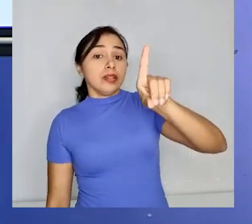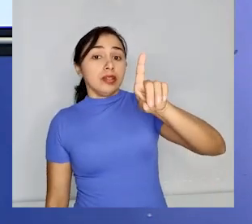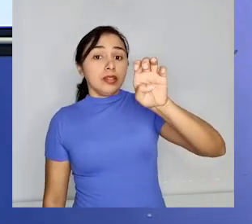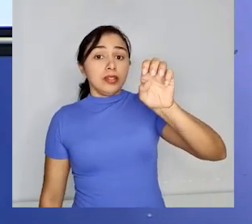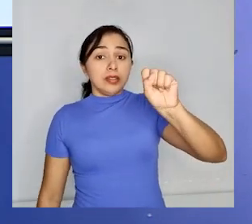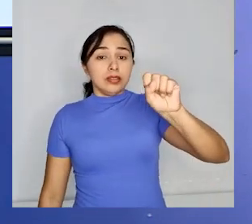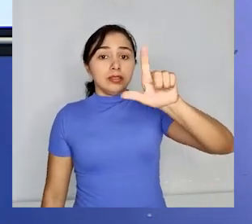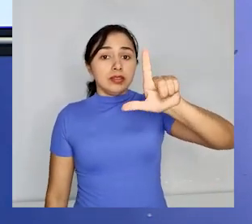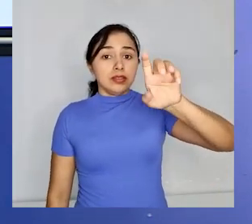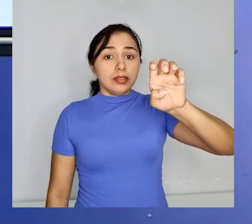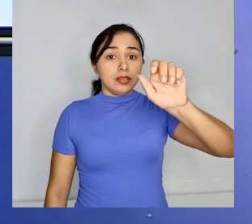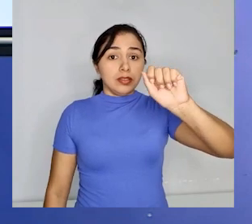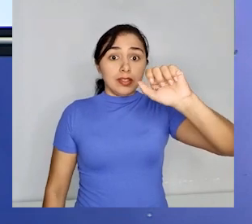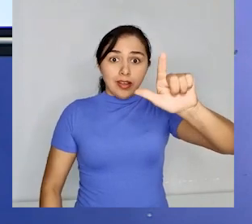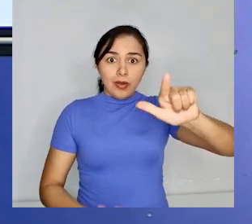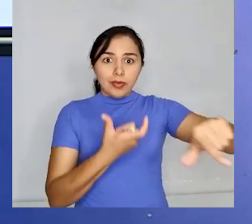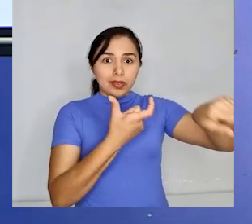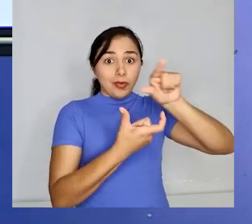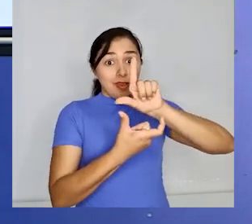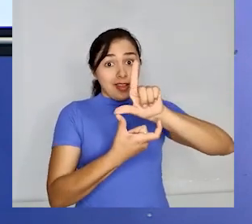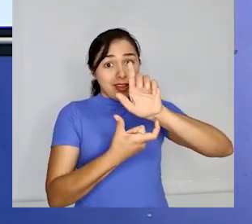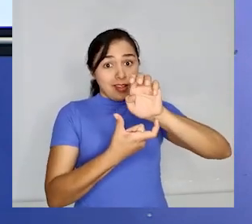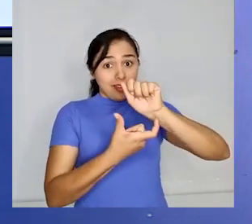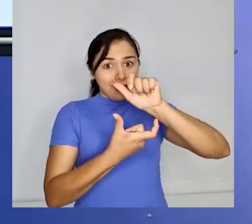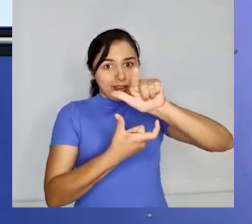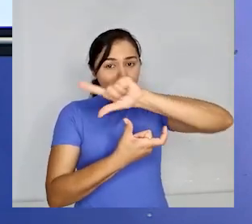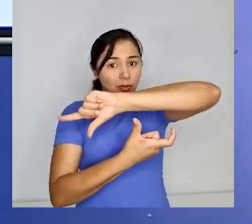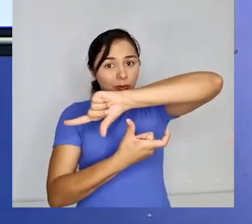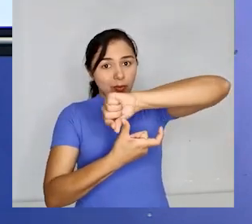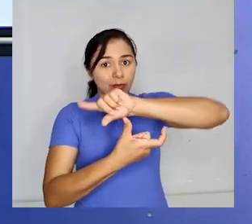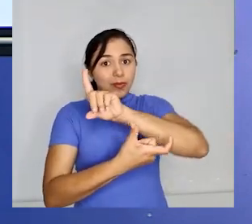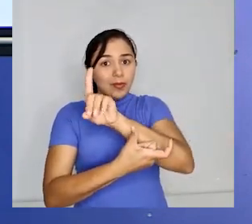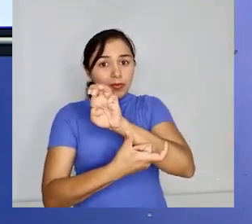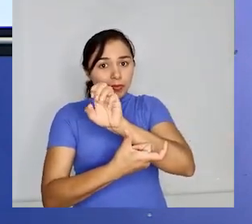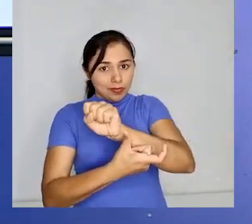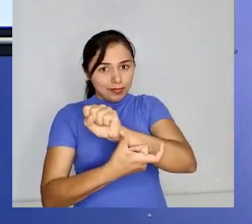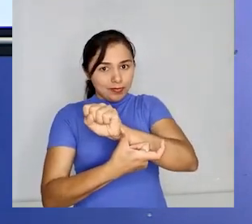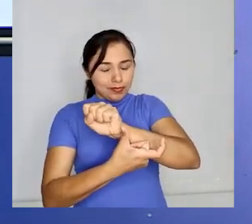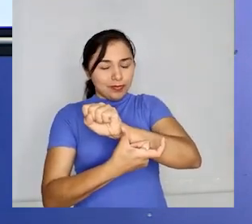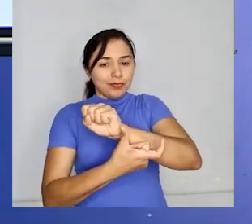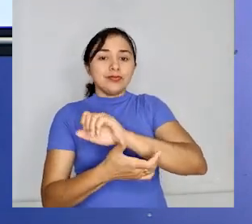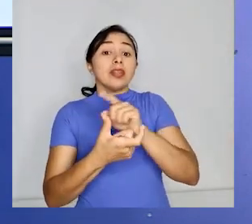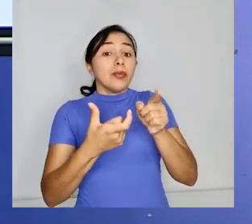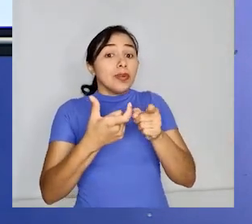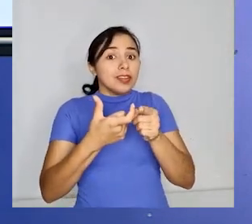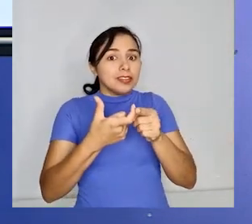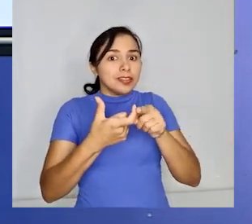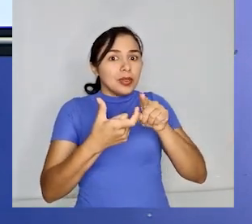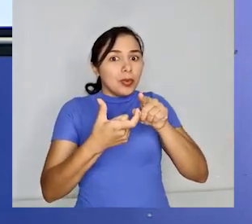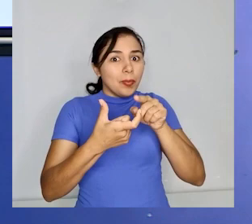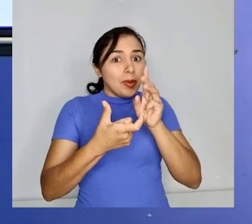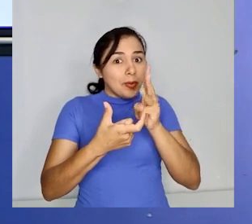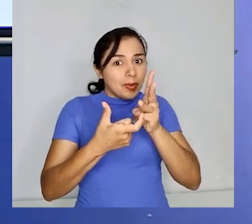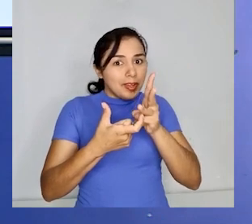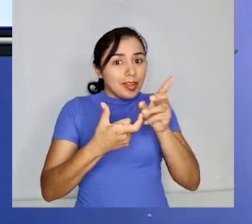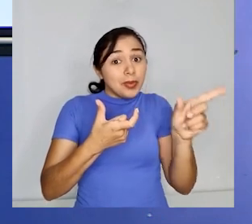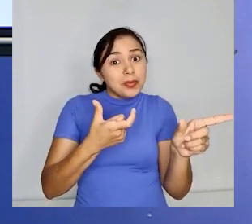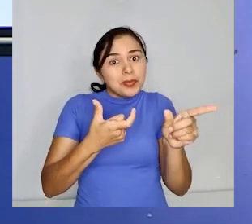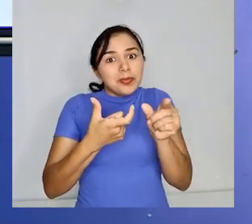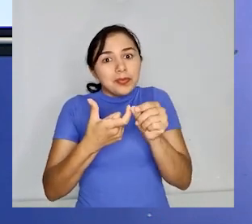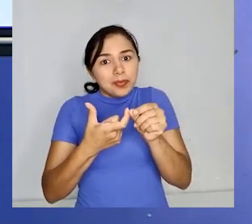acréscimo do prefixo des ao radical leal. Quanto aos sufixos, temos aqui como exemplo